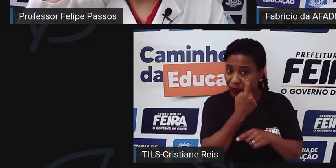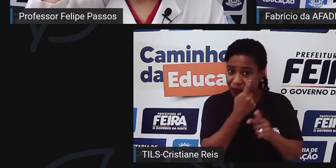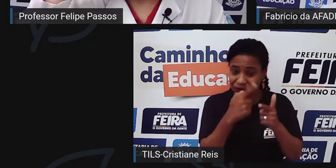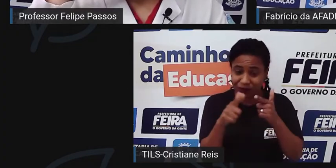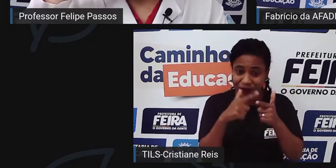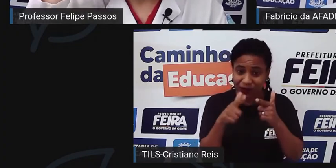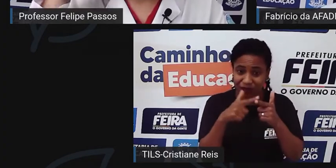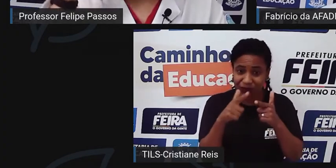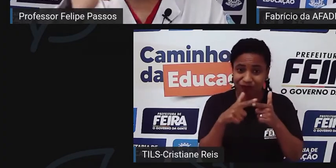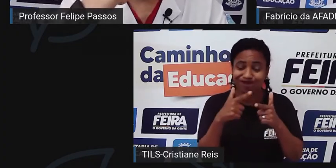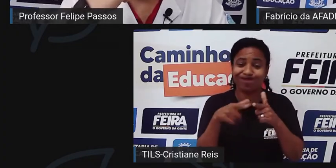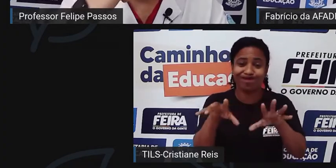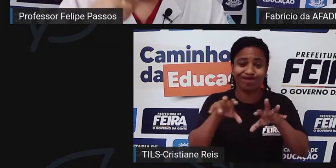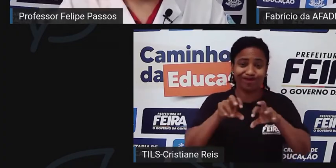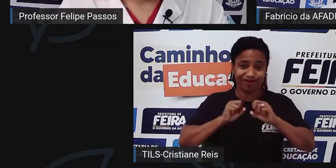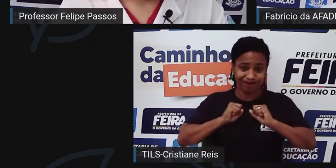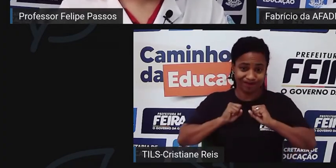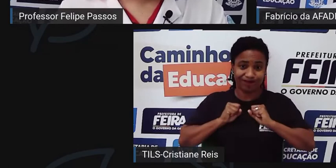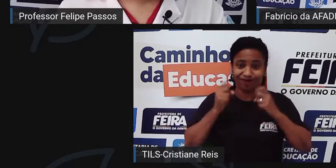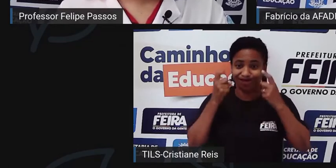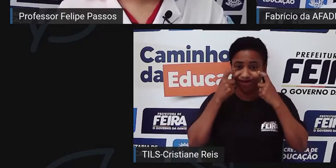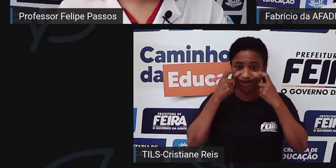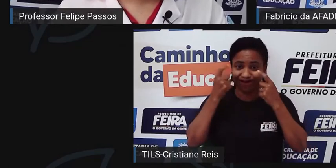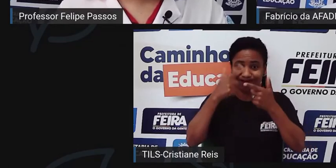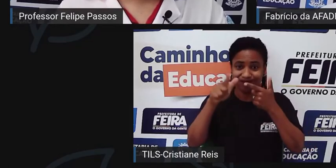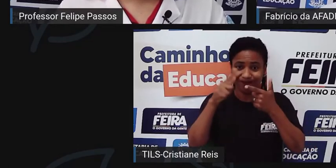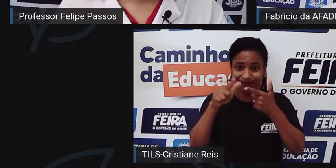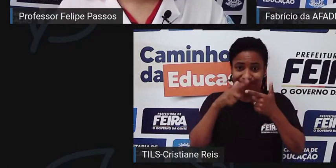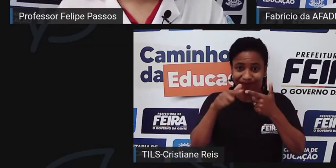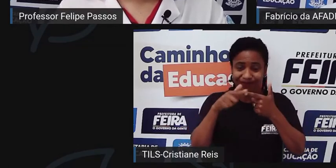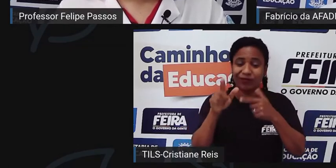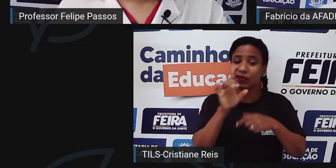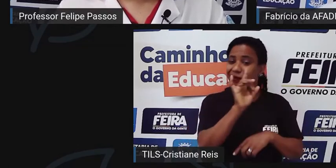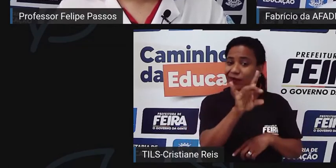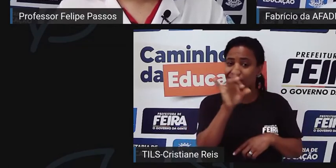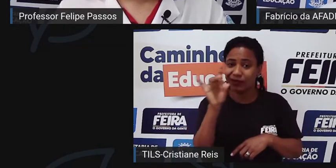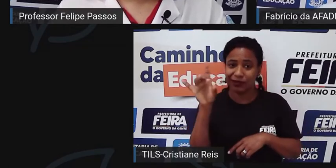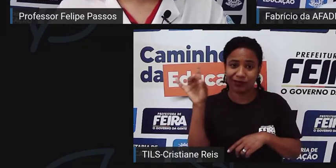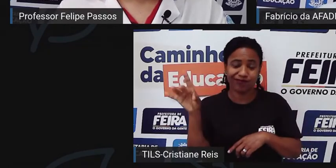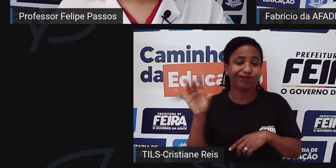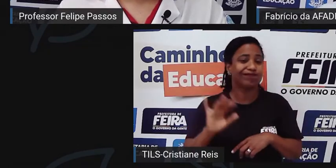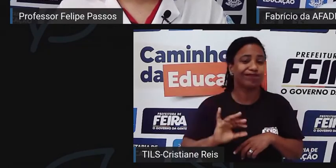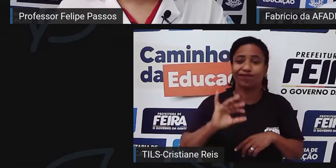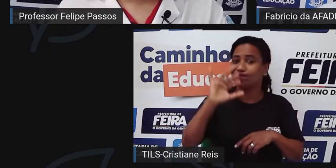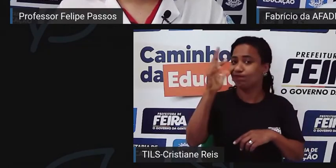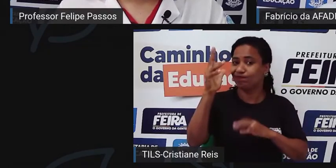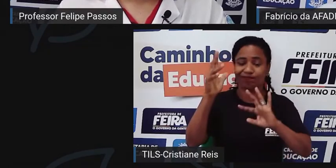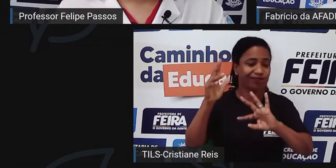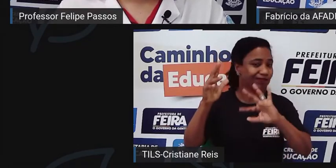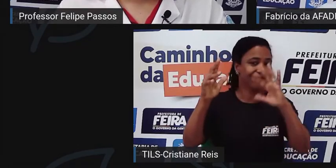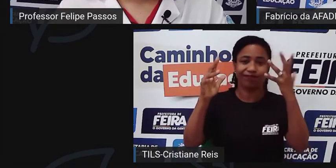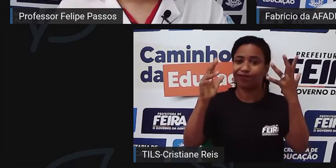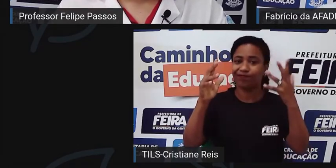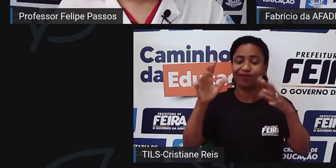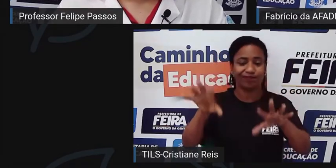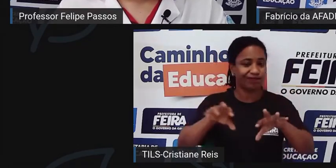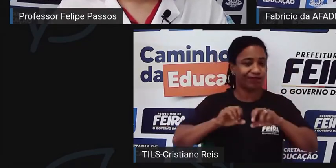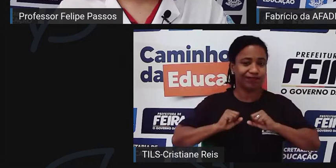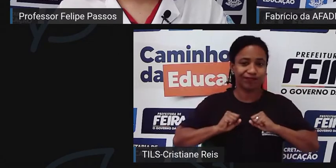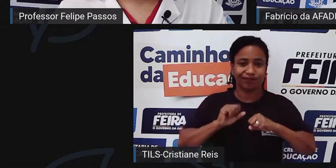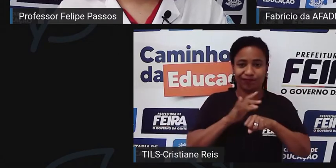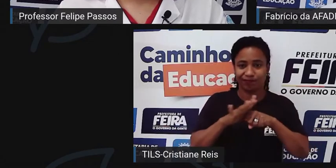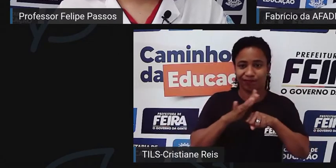Então, assim, as pessoas com a doença falciforme, cada uma se manifesta diferentemente.